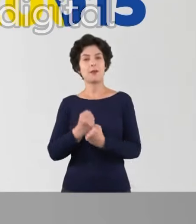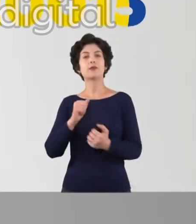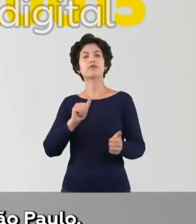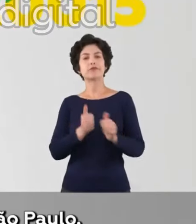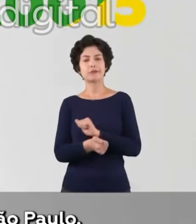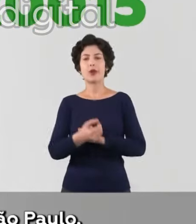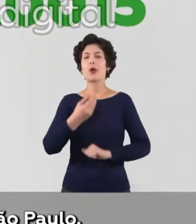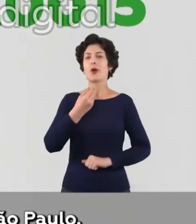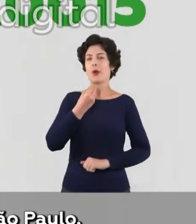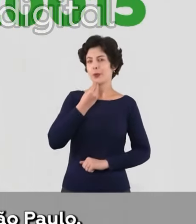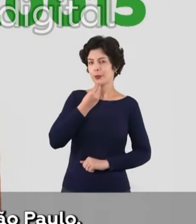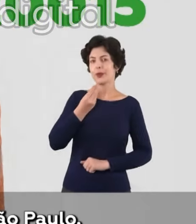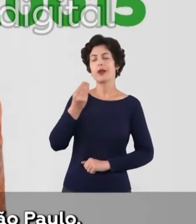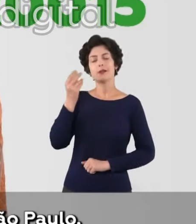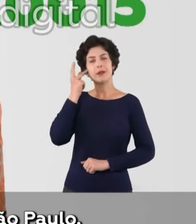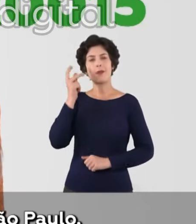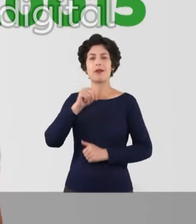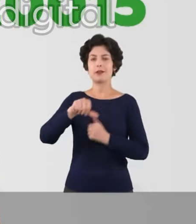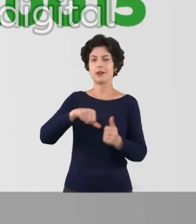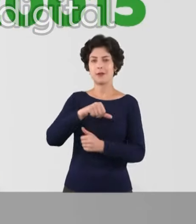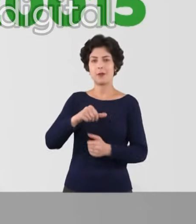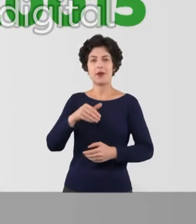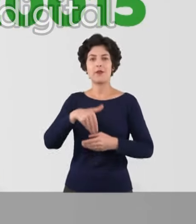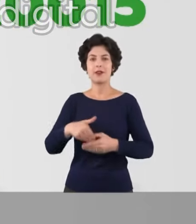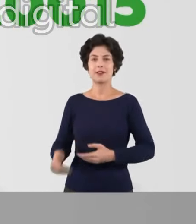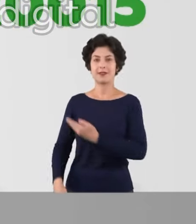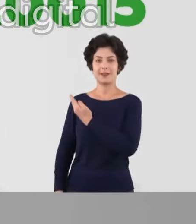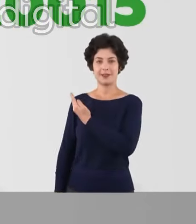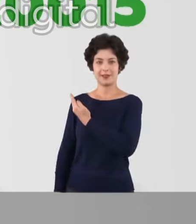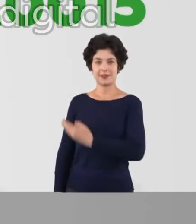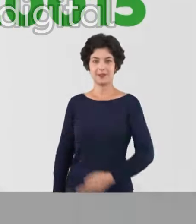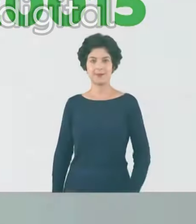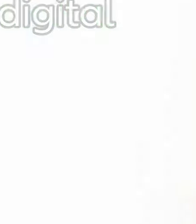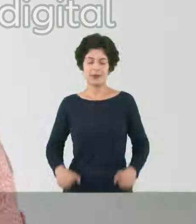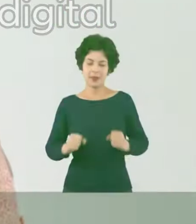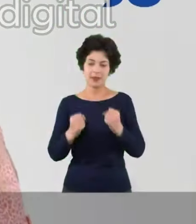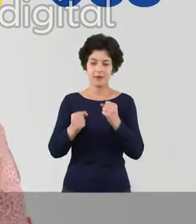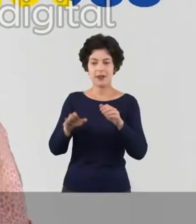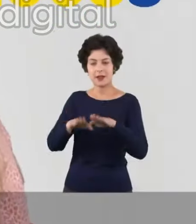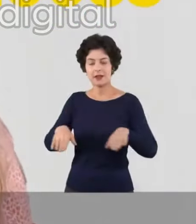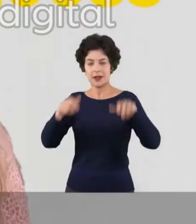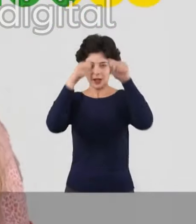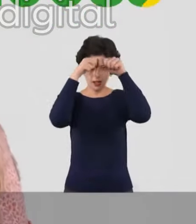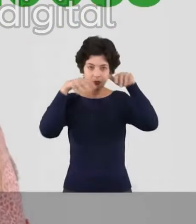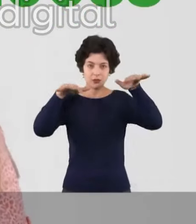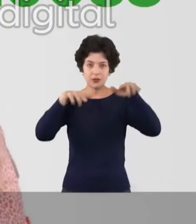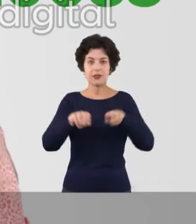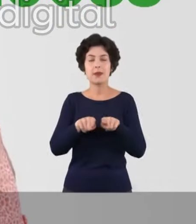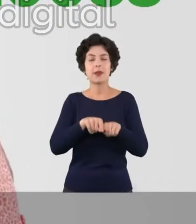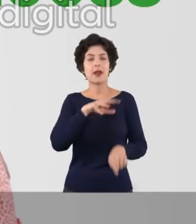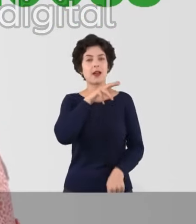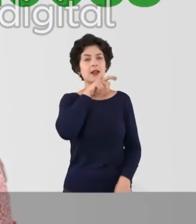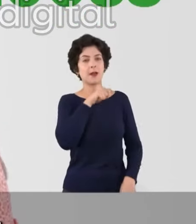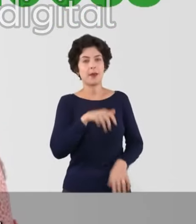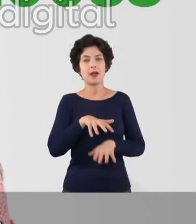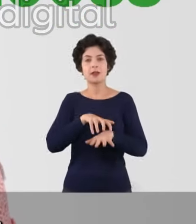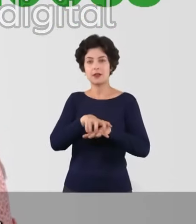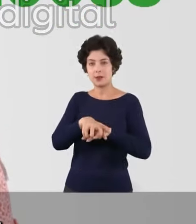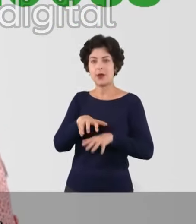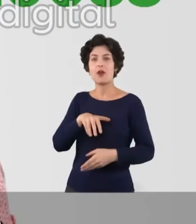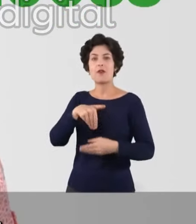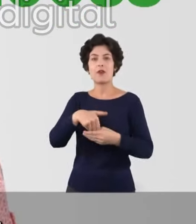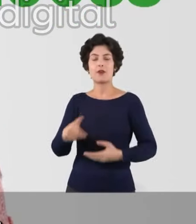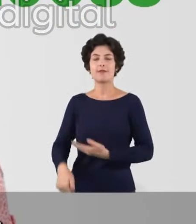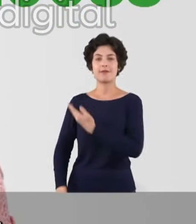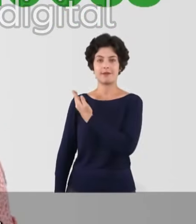Pelo esporte, teremos oportunidade para transformar São Paulo. Vote Kelly do Basquete. Vinte e zero, quinze. Em defesa das crianças autistas e dos animais em Santo